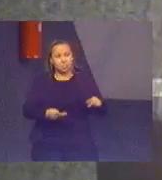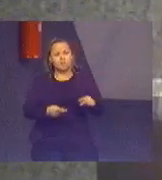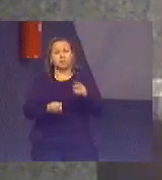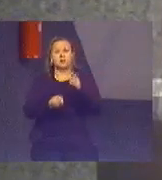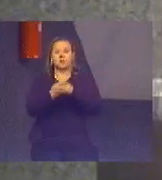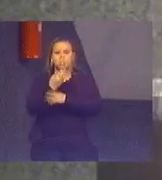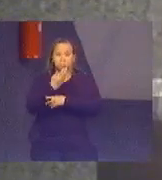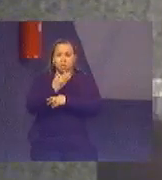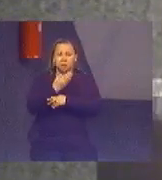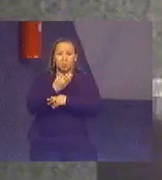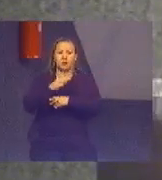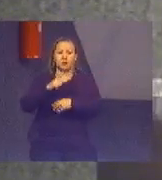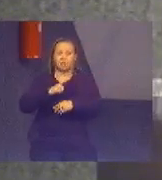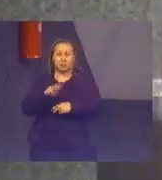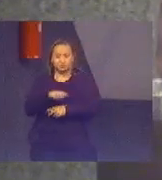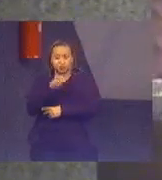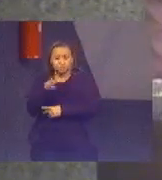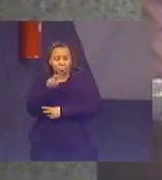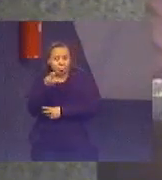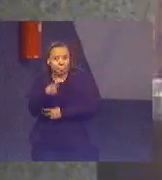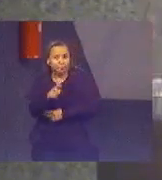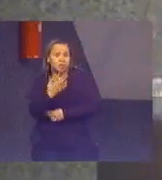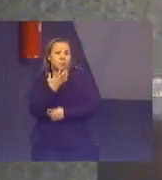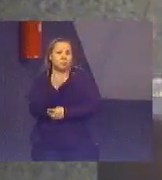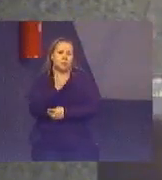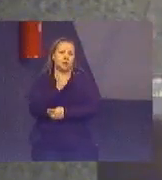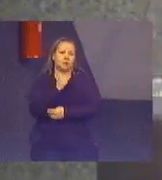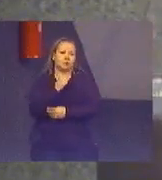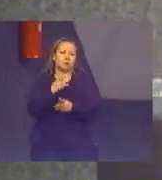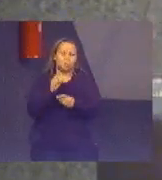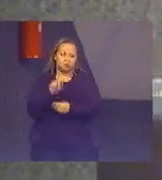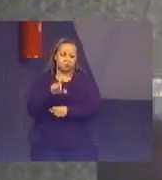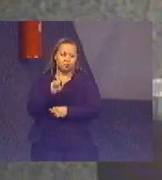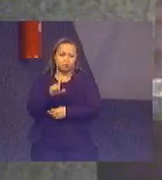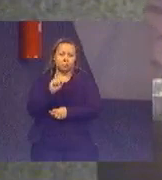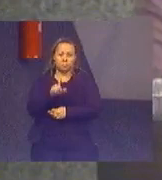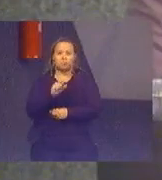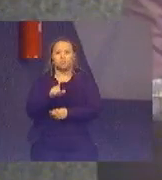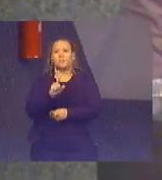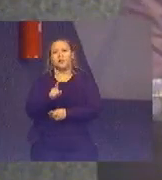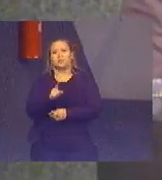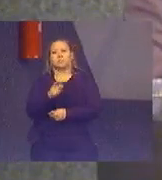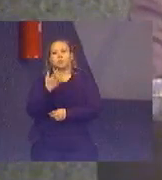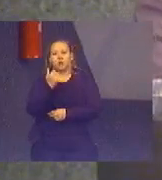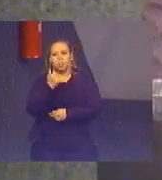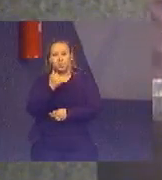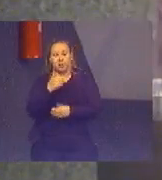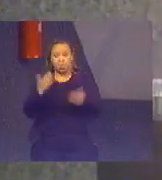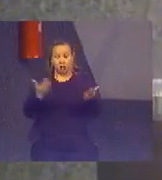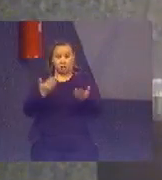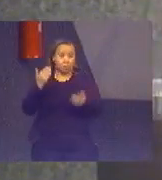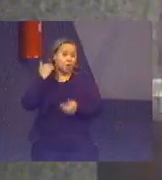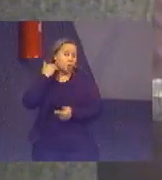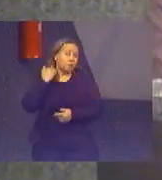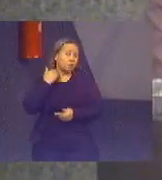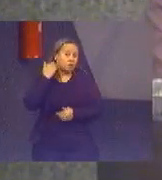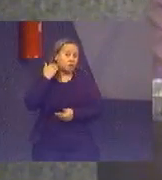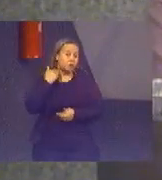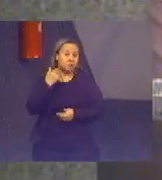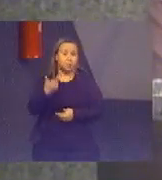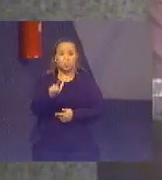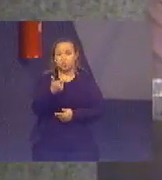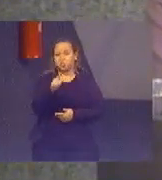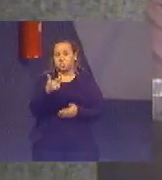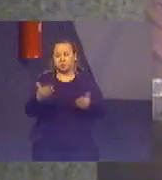agrotóxicos ainda é bastante utilizado. Assim como crédito e seguro rural. Hoje, os bancos, não há um